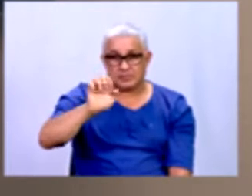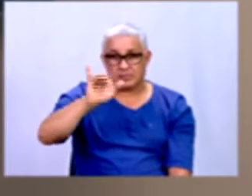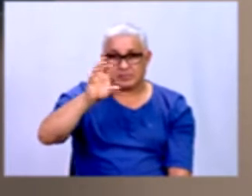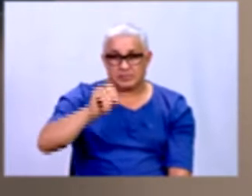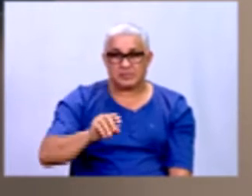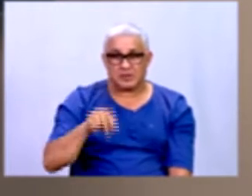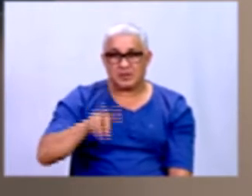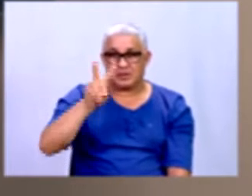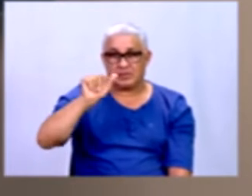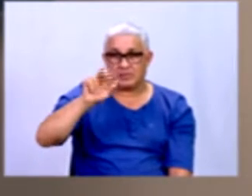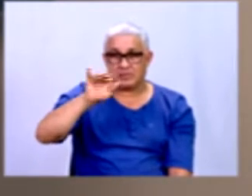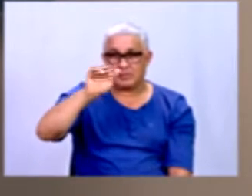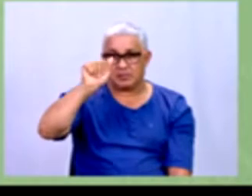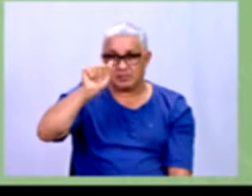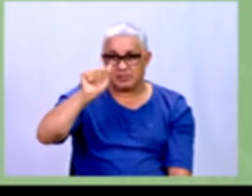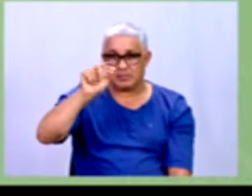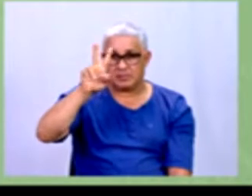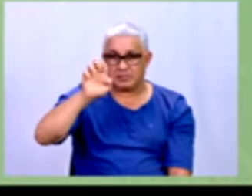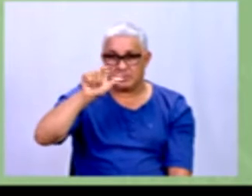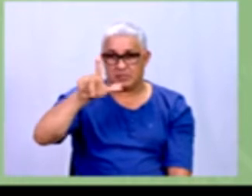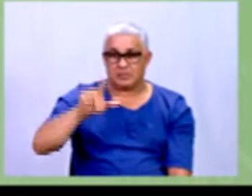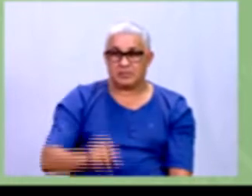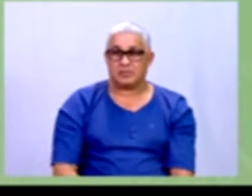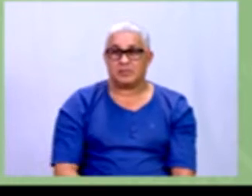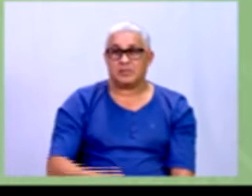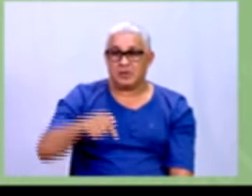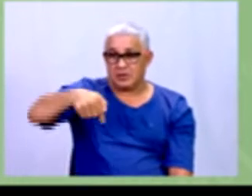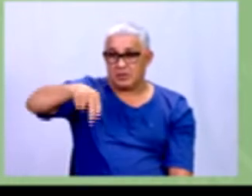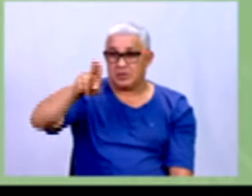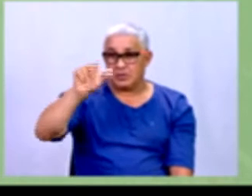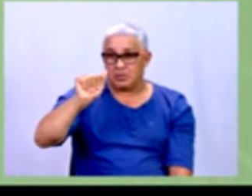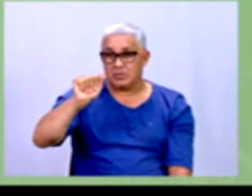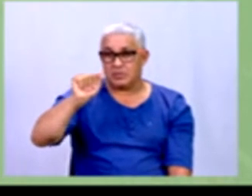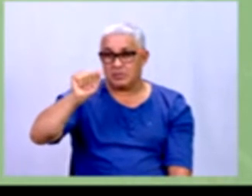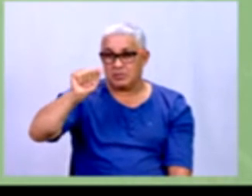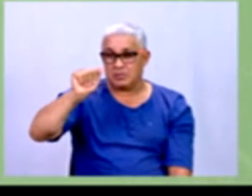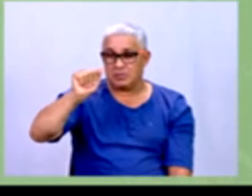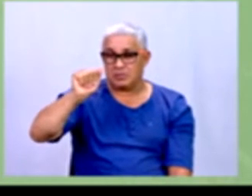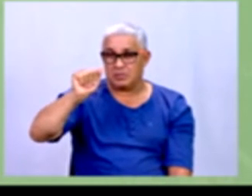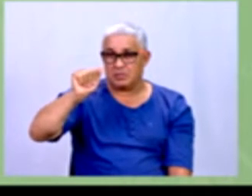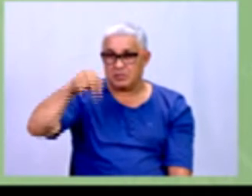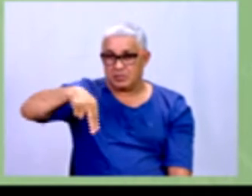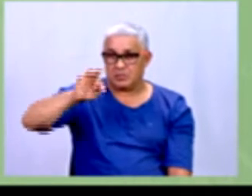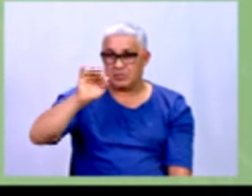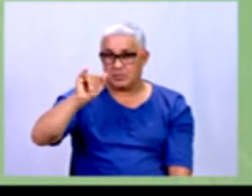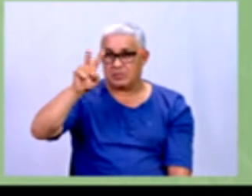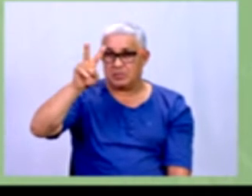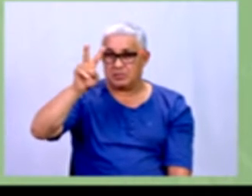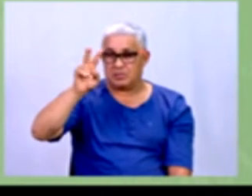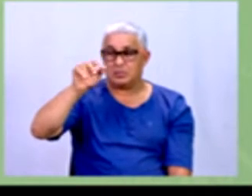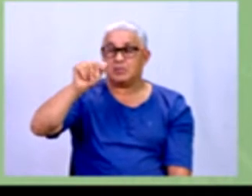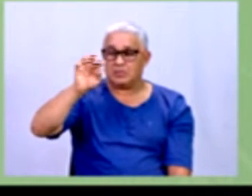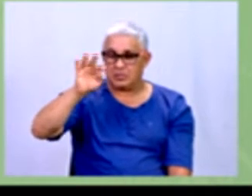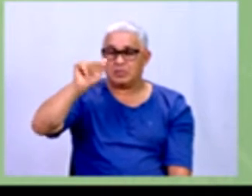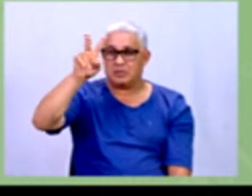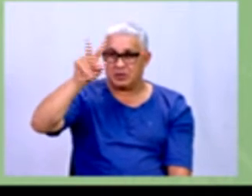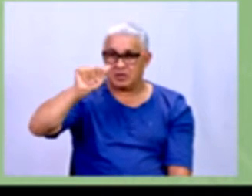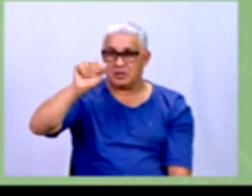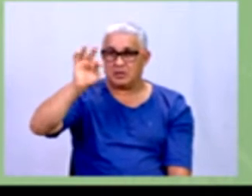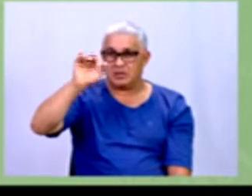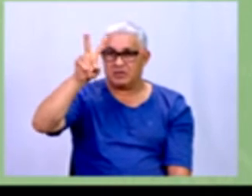quantitativa discreta, tá? Se for uma variável quantitativa contínua, são resultantes de